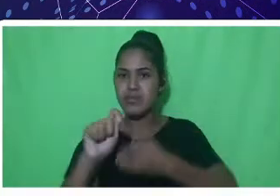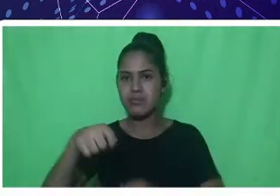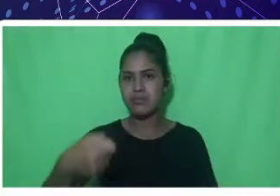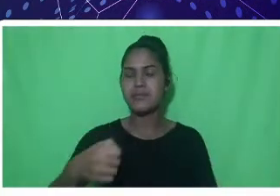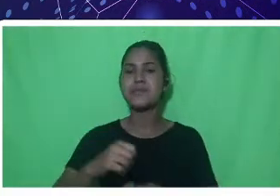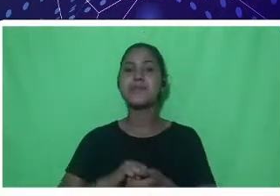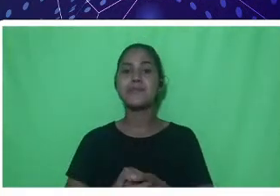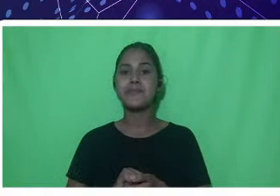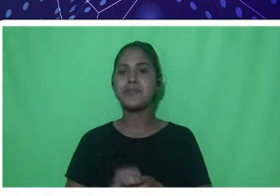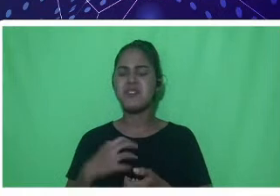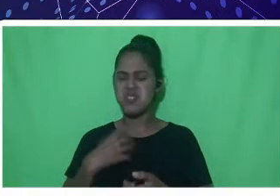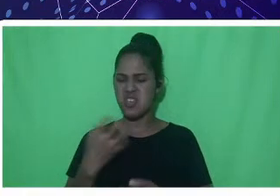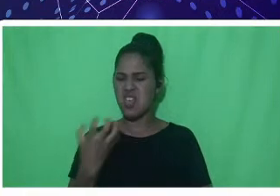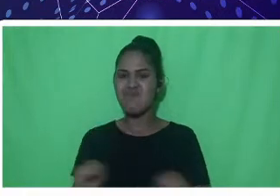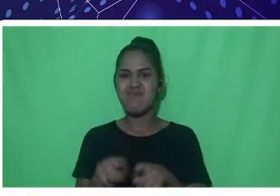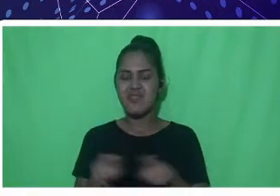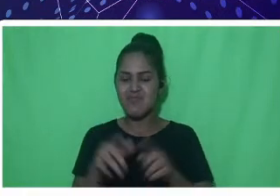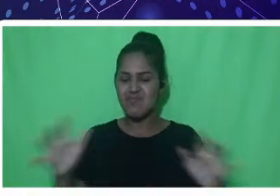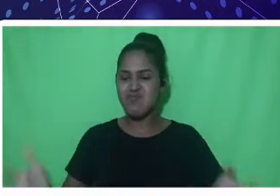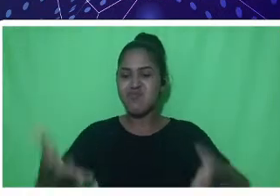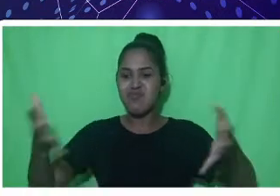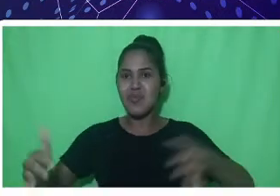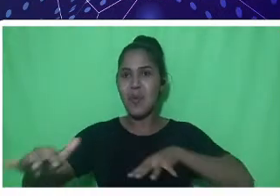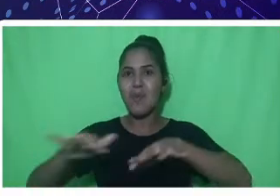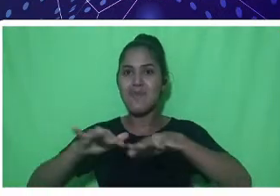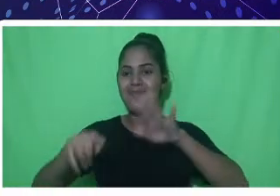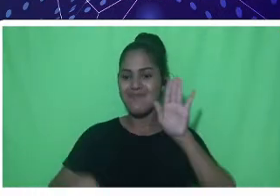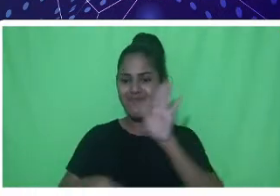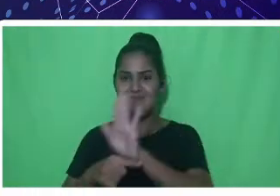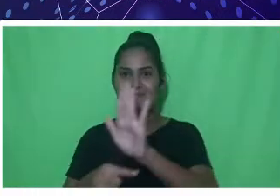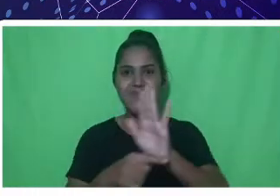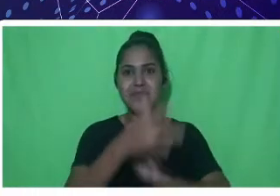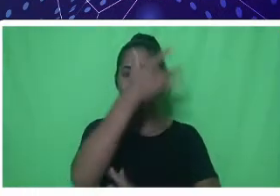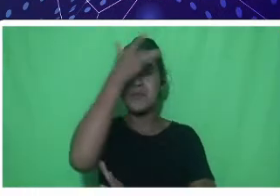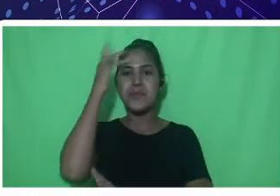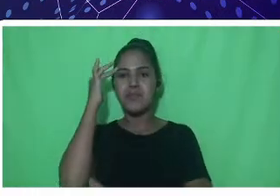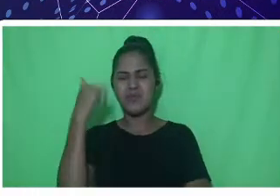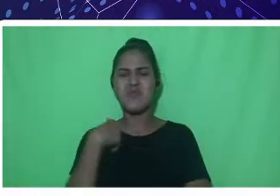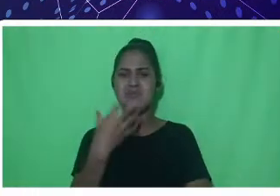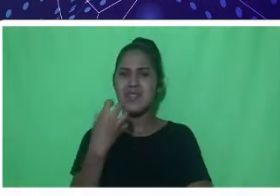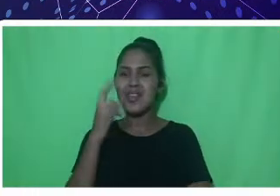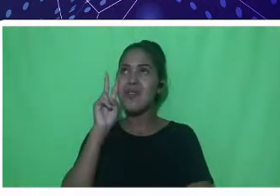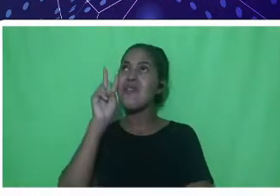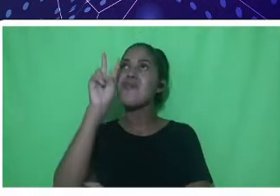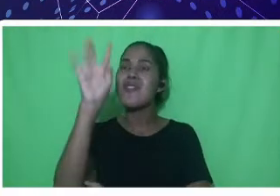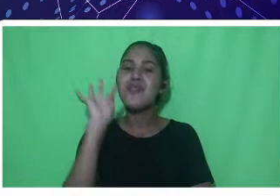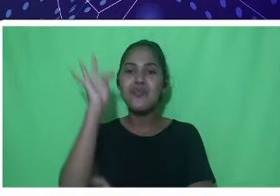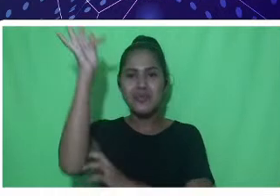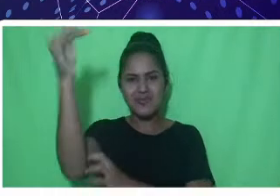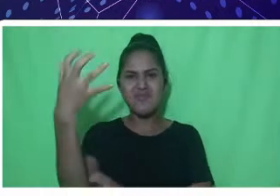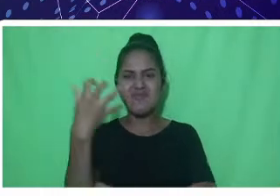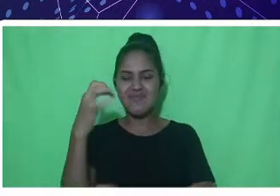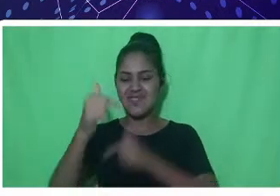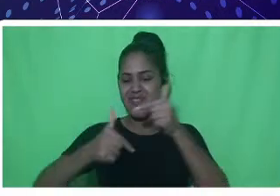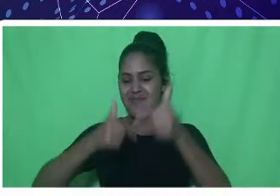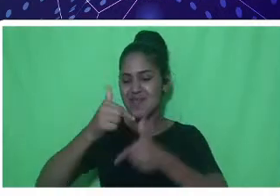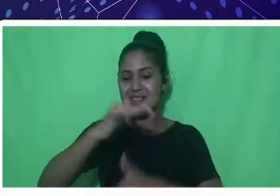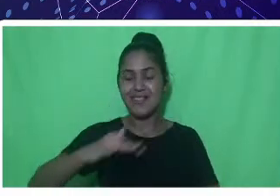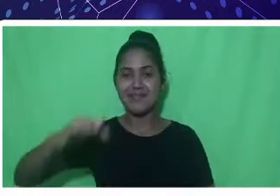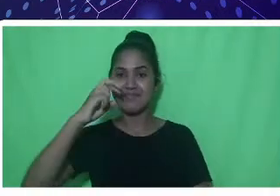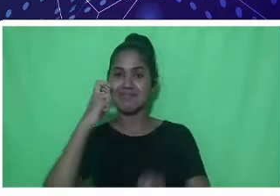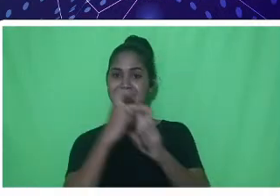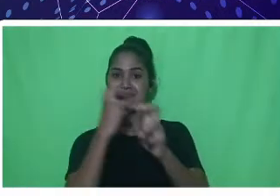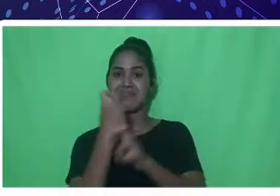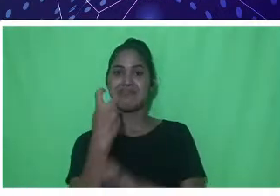isso, gosto dessa profissão hoje, eu me vejo trabalhando nela e pretendo também